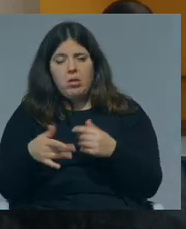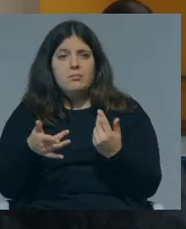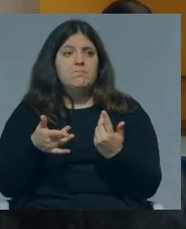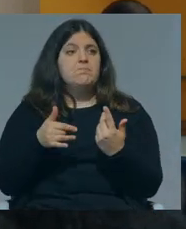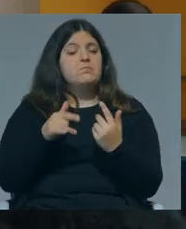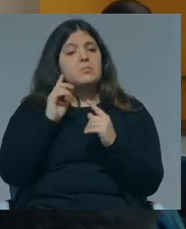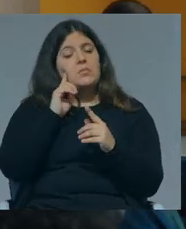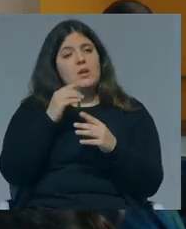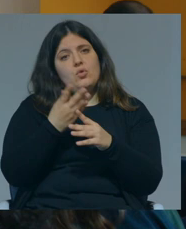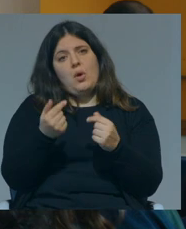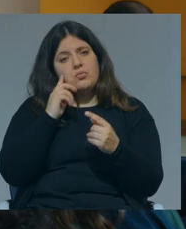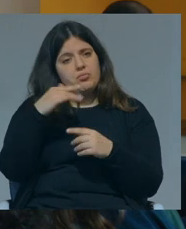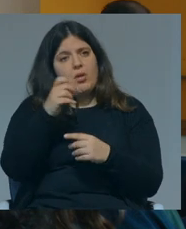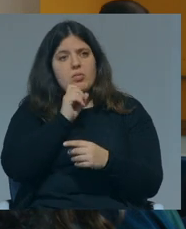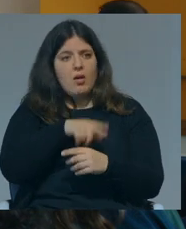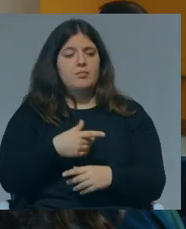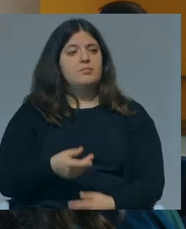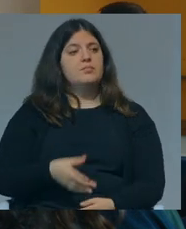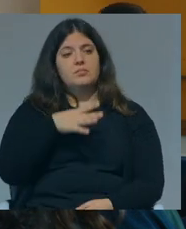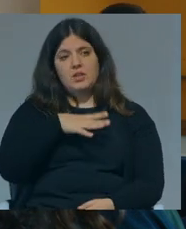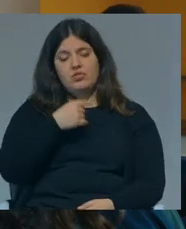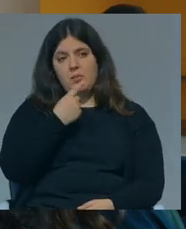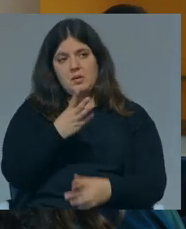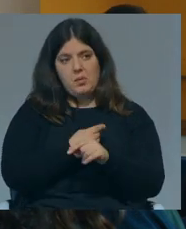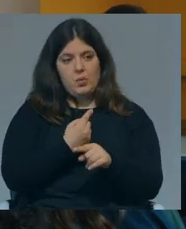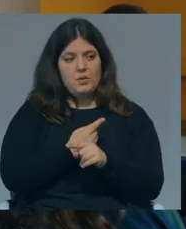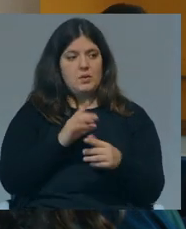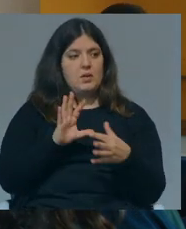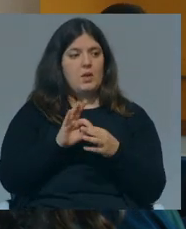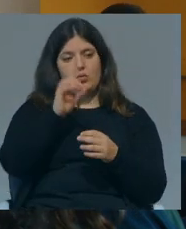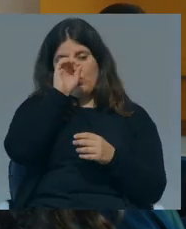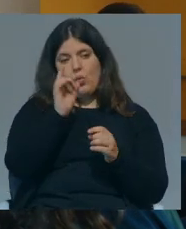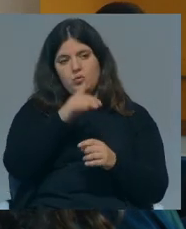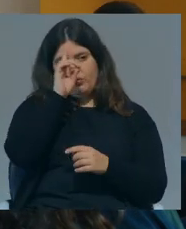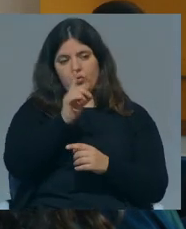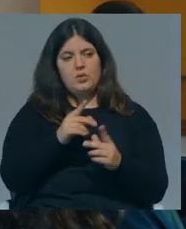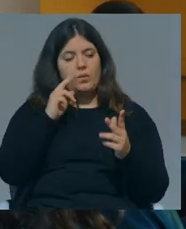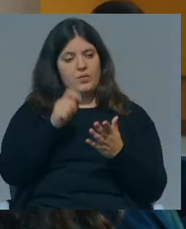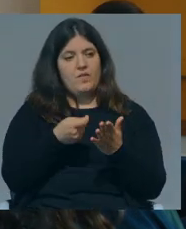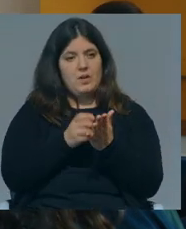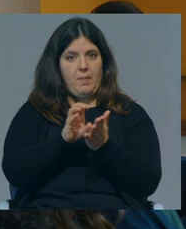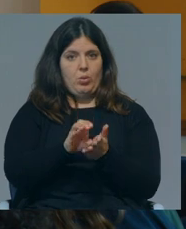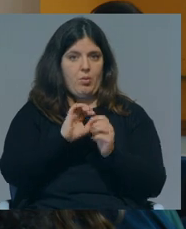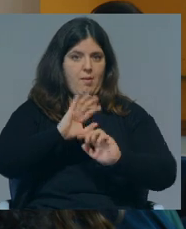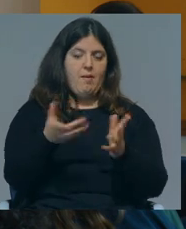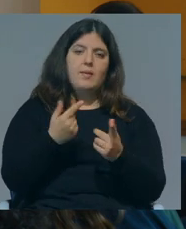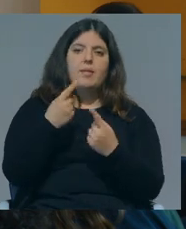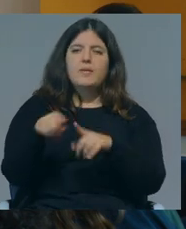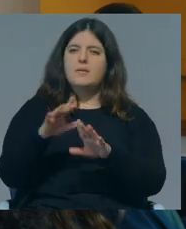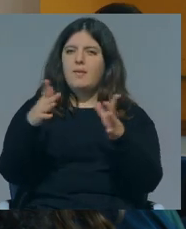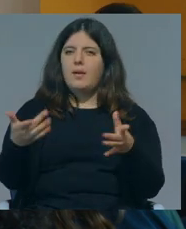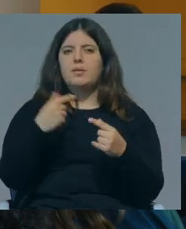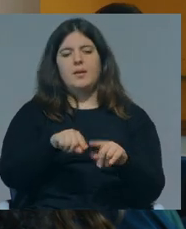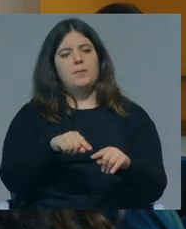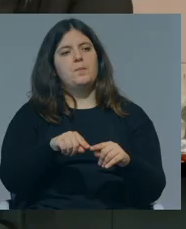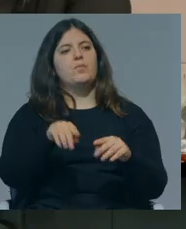quanto a mim. Eu quero exaltar. Sim, não é para os professores mas ainda nessa lógica de investimento porque, claro, há uma grande diferença também entre